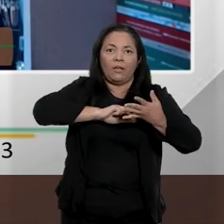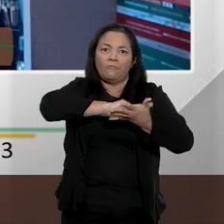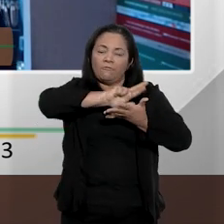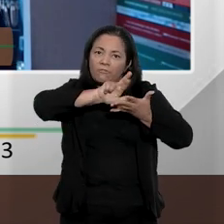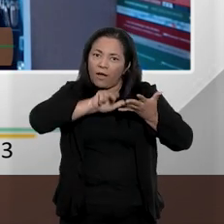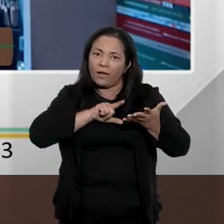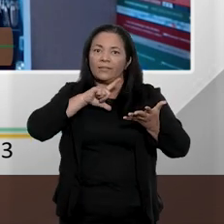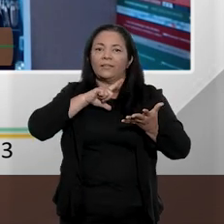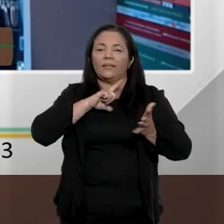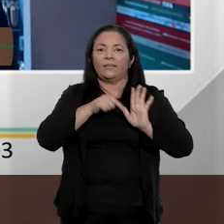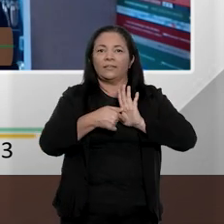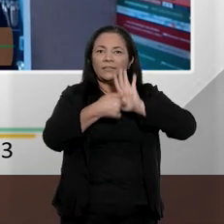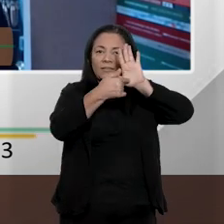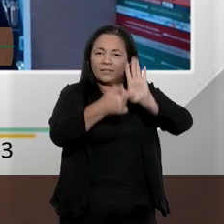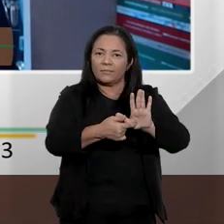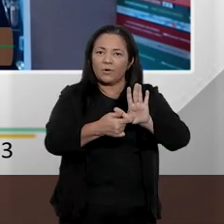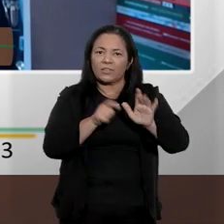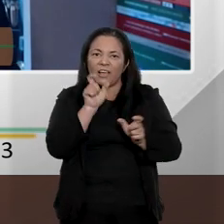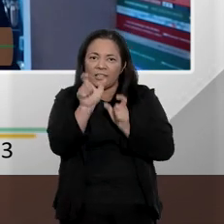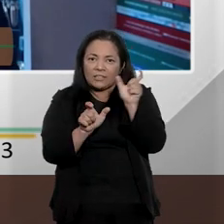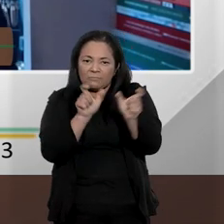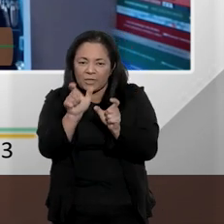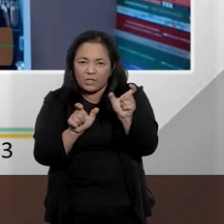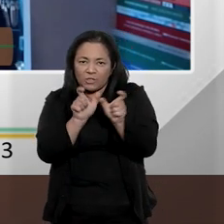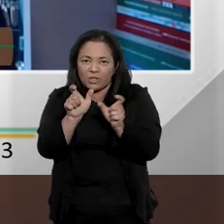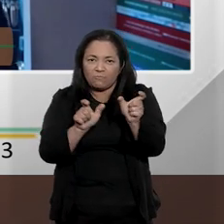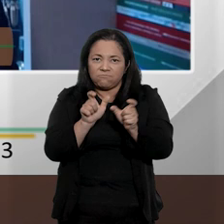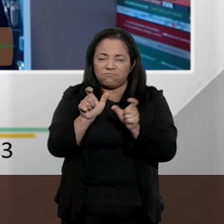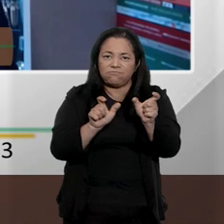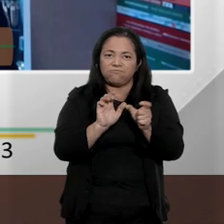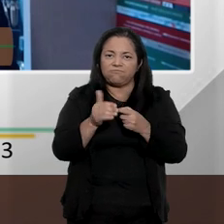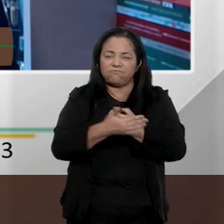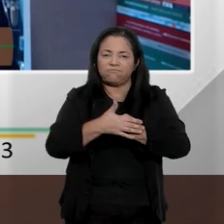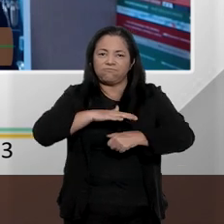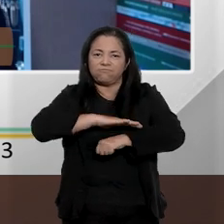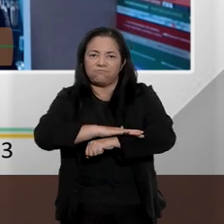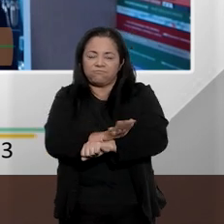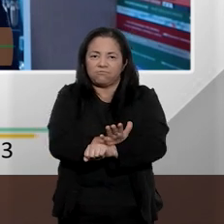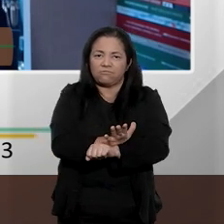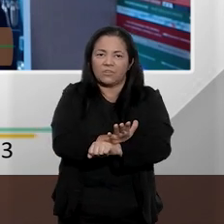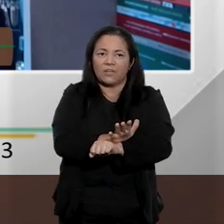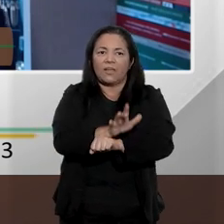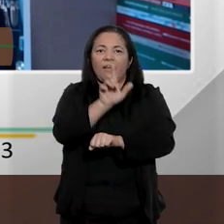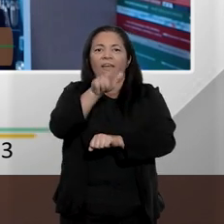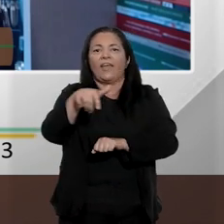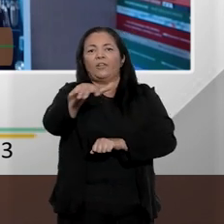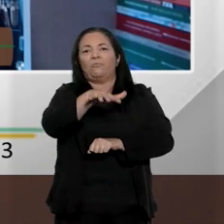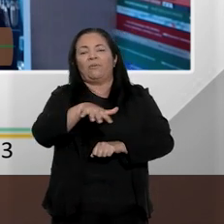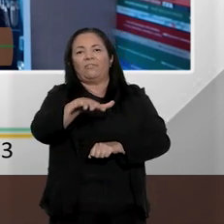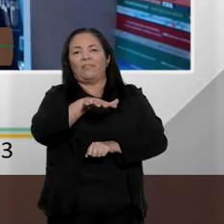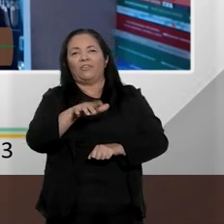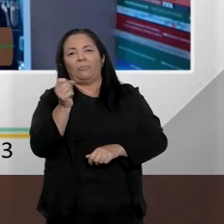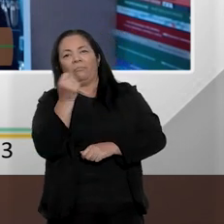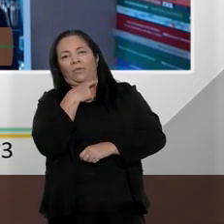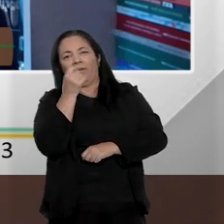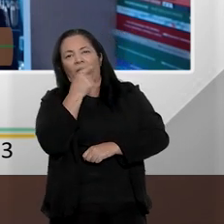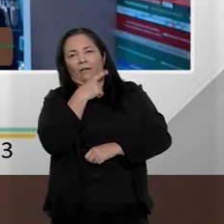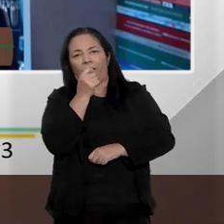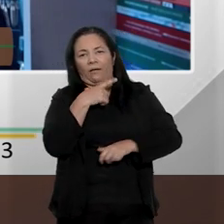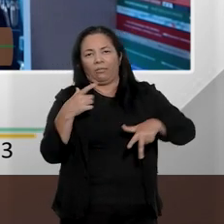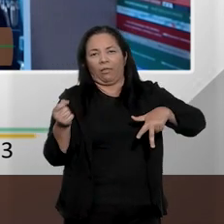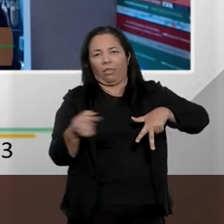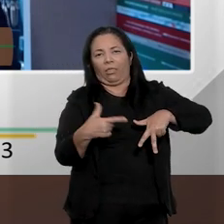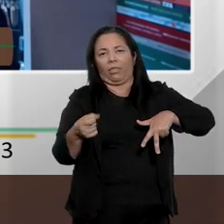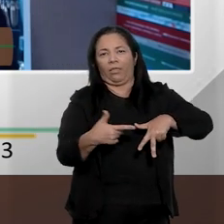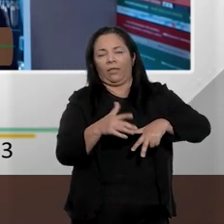as expressões nitidamente racistas eram expressões jocosas, ditas num contexto de brincadeira, como se